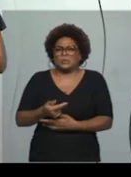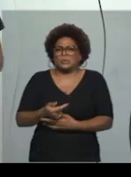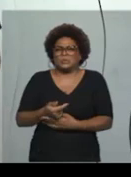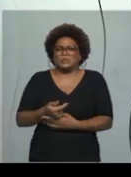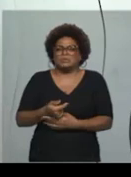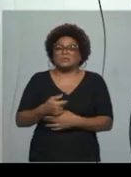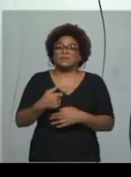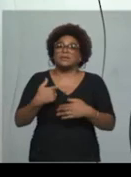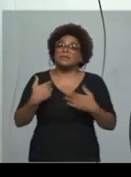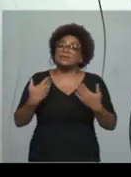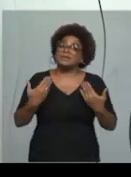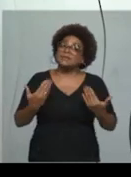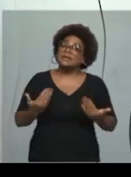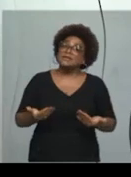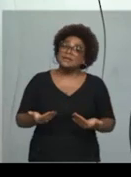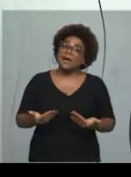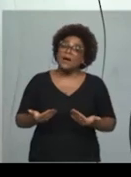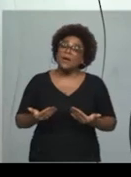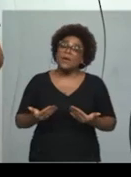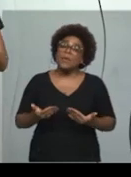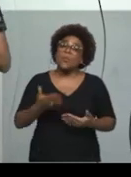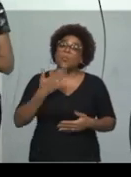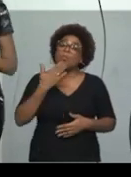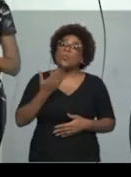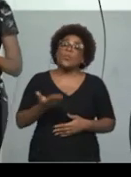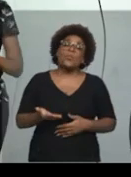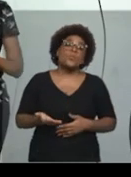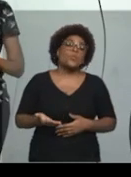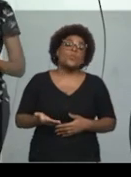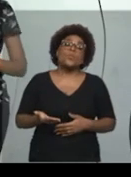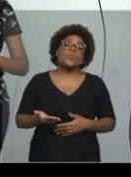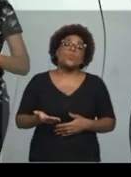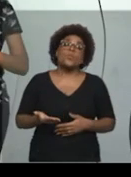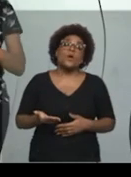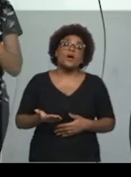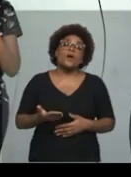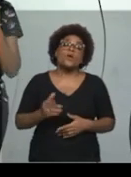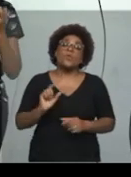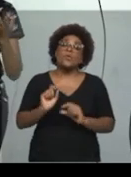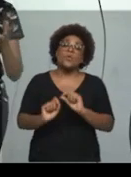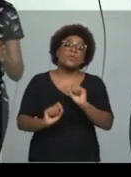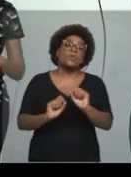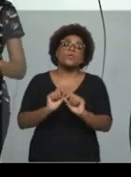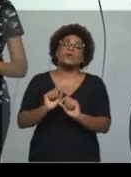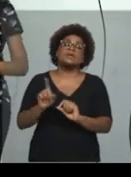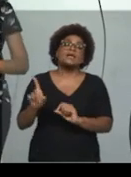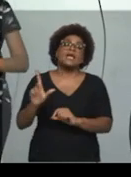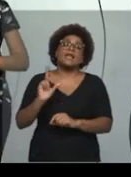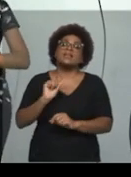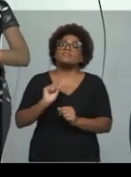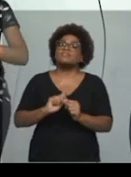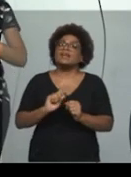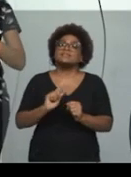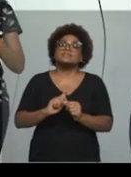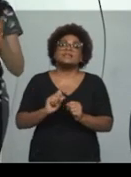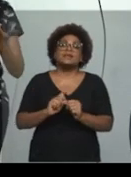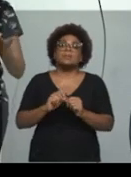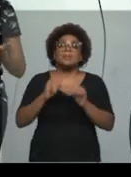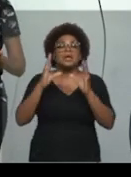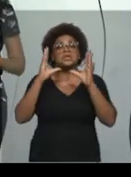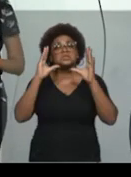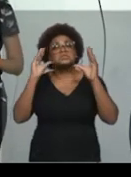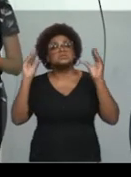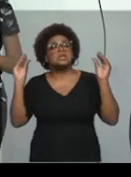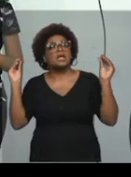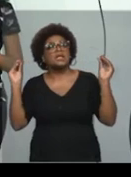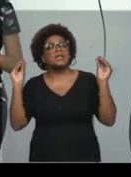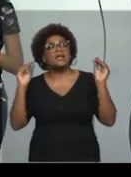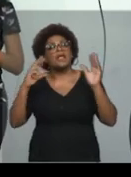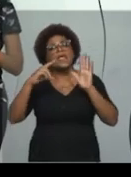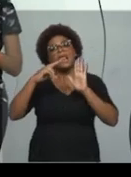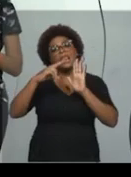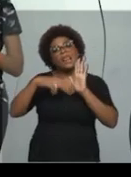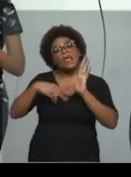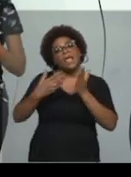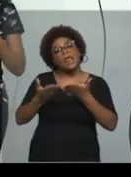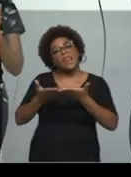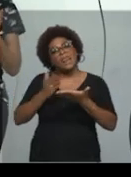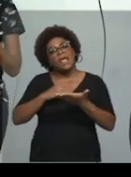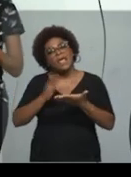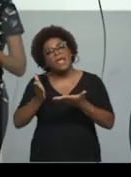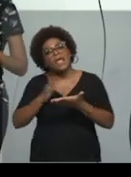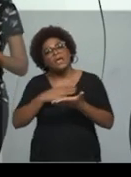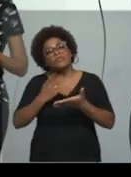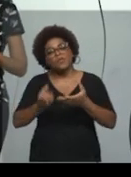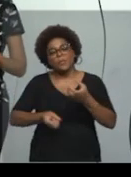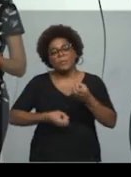enfraquecido pela doença, era realmente a leitura. Era ler livros, poemas, contos. Então,